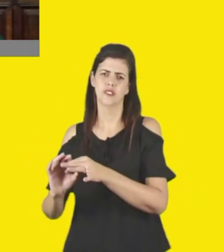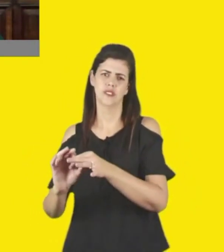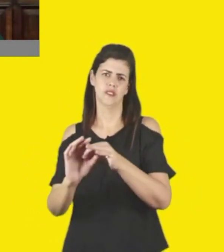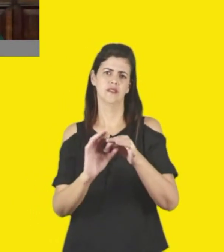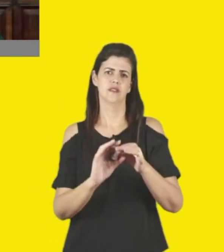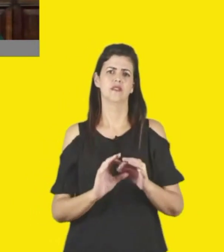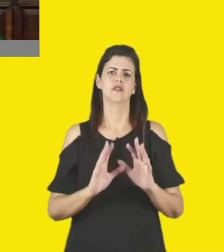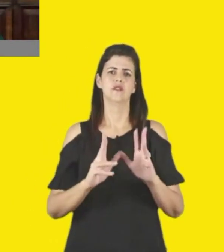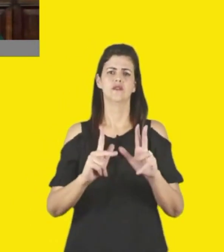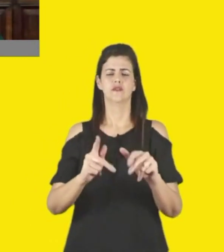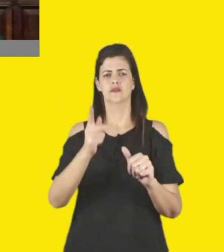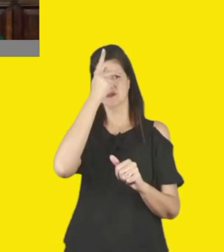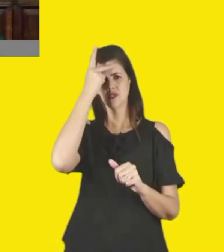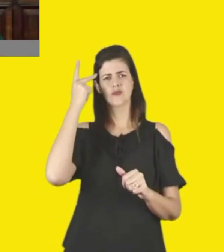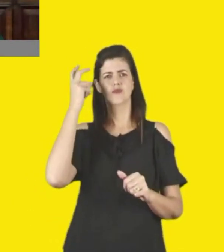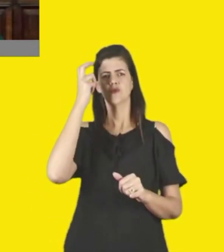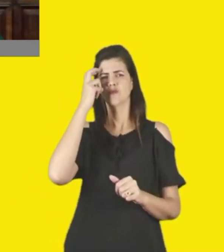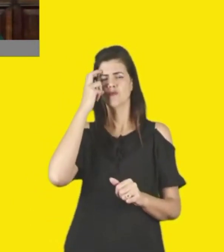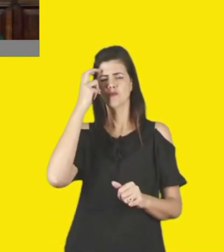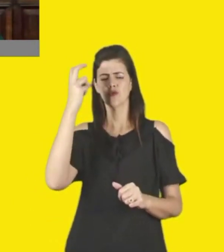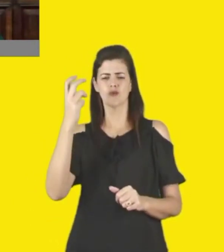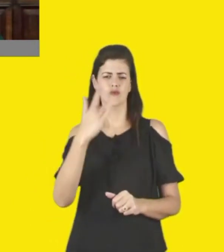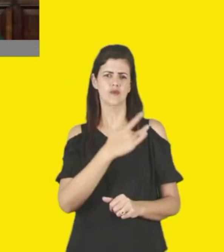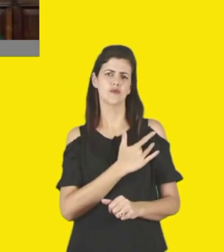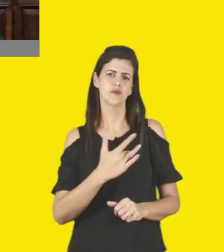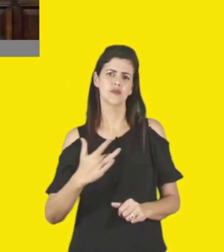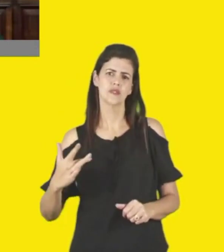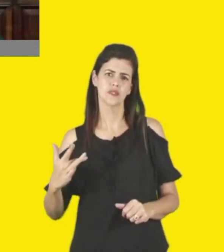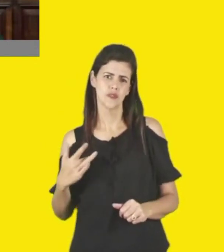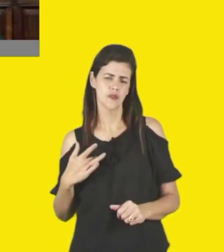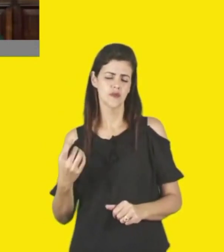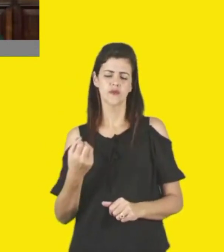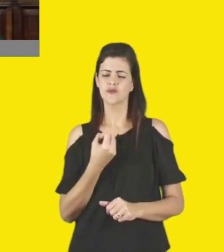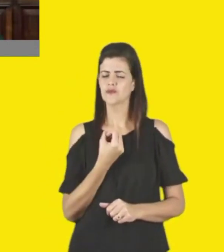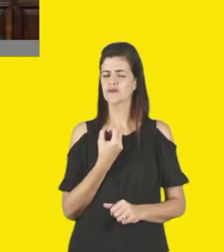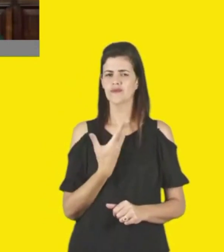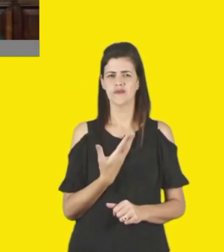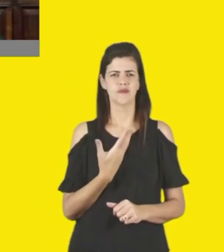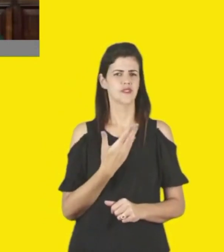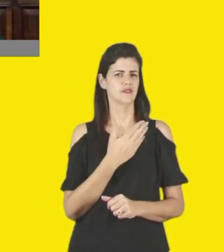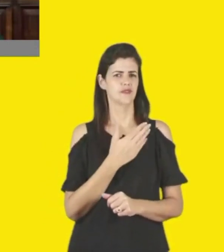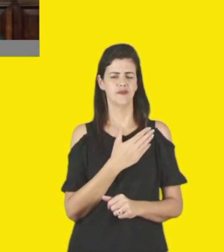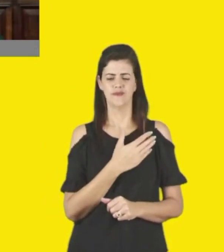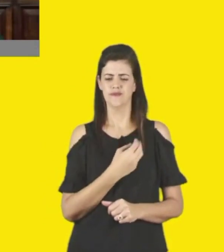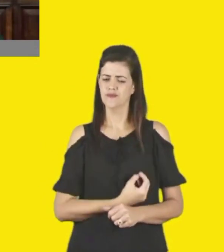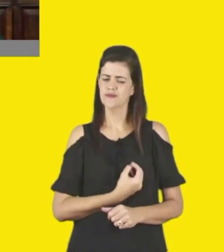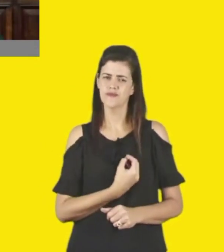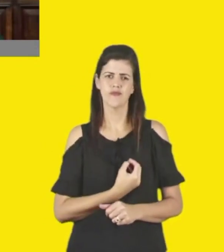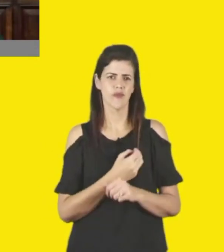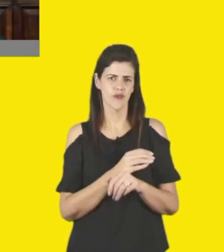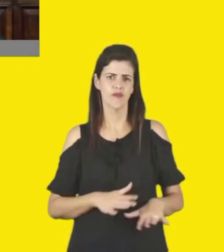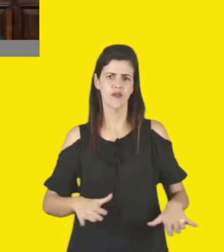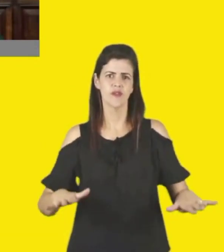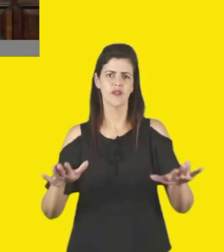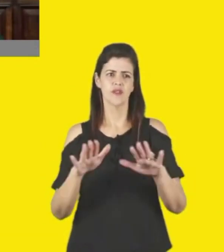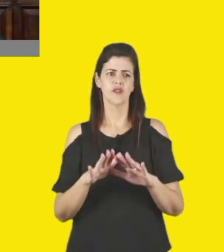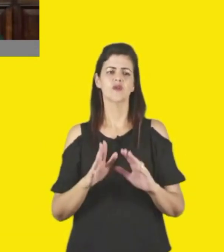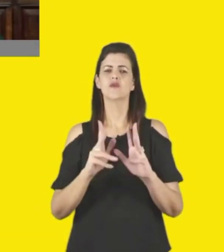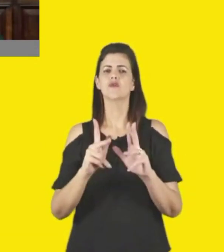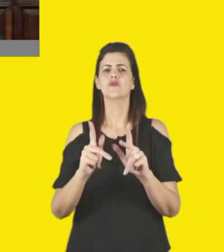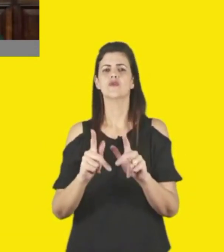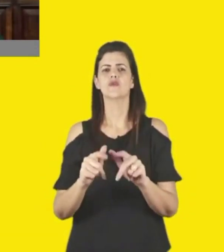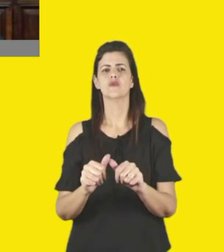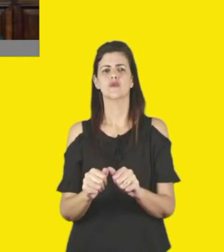cultura, com a saúde, com o bem-estar, com todos os âmbitos que compõem, todos os programas que compõem